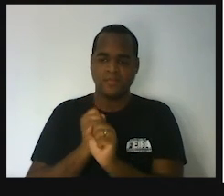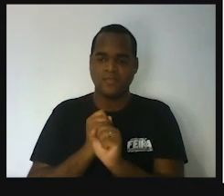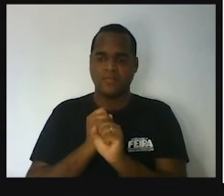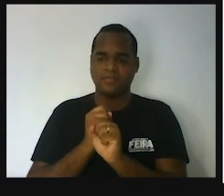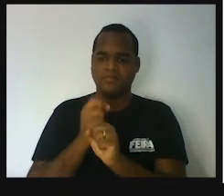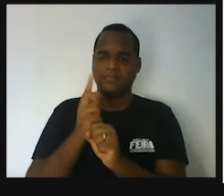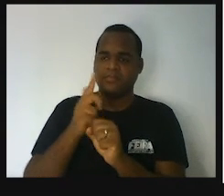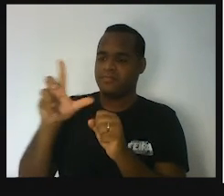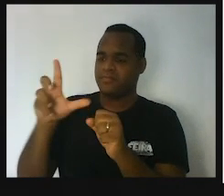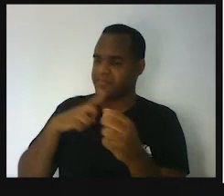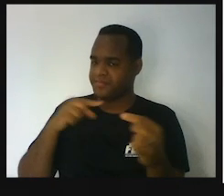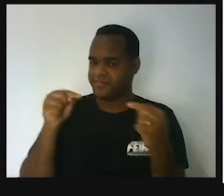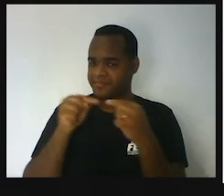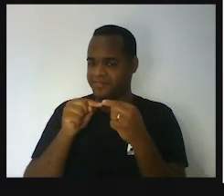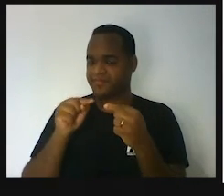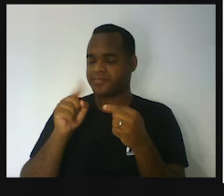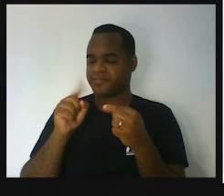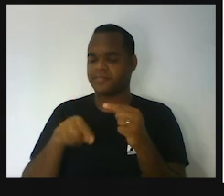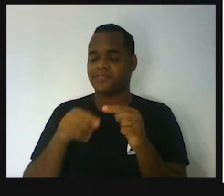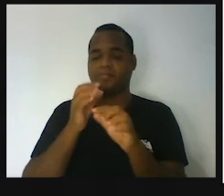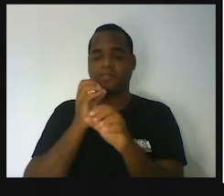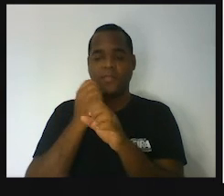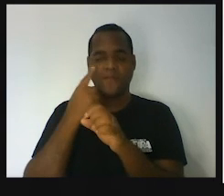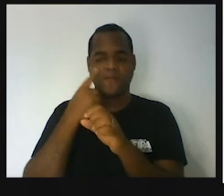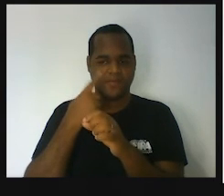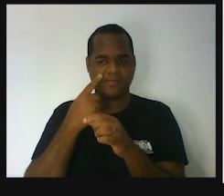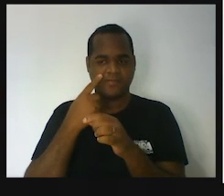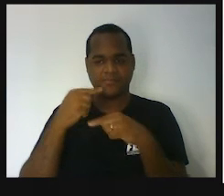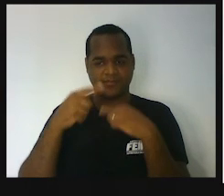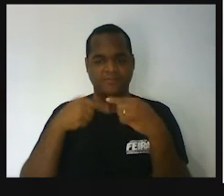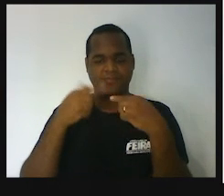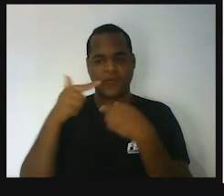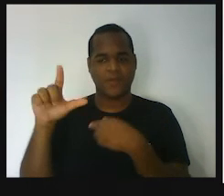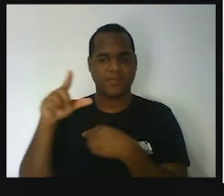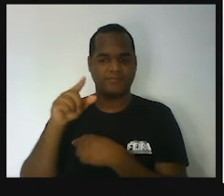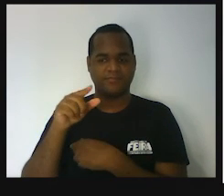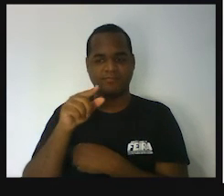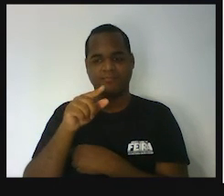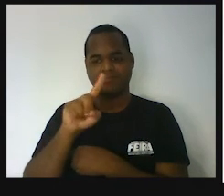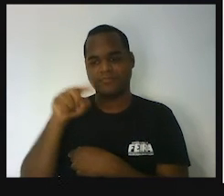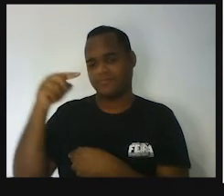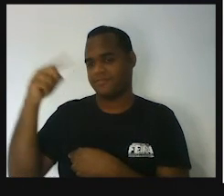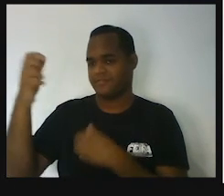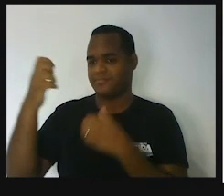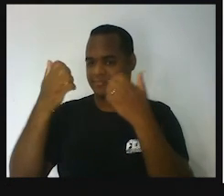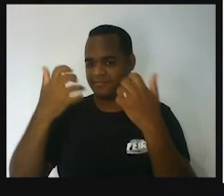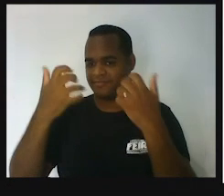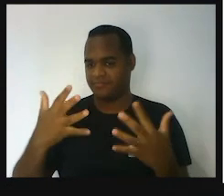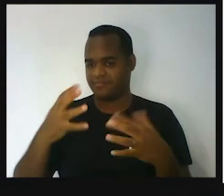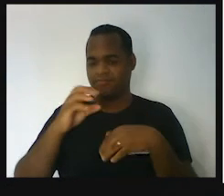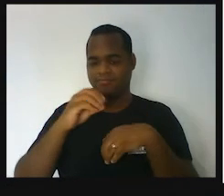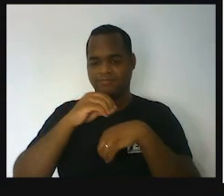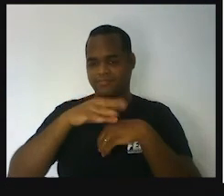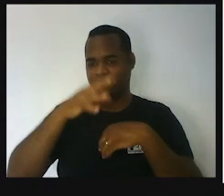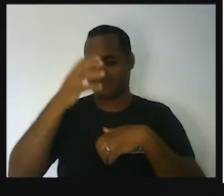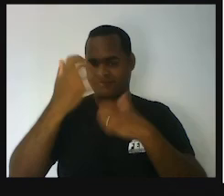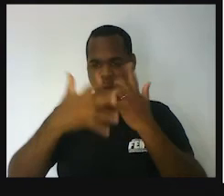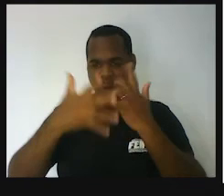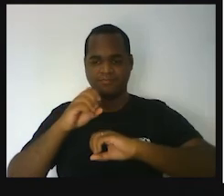uma parte para ser vista em uma próxima aula.